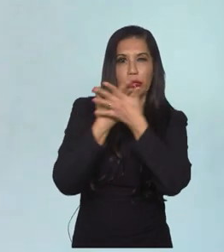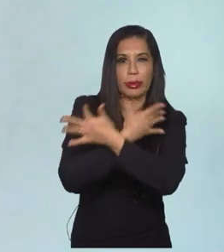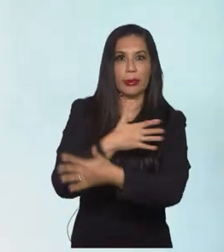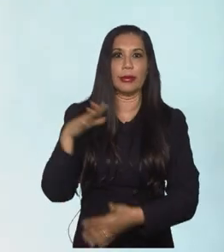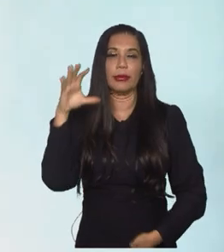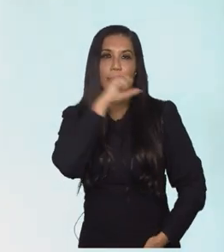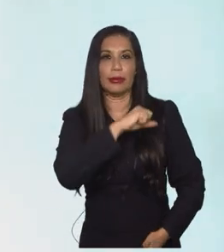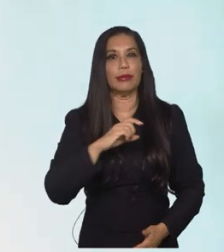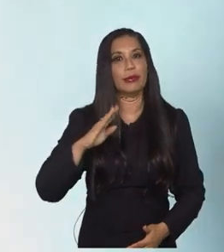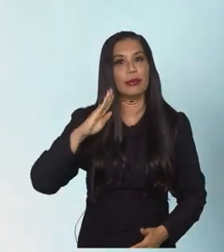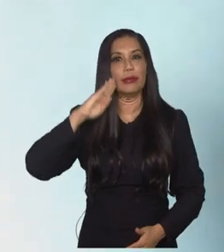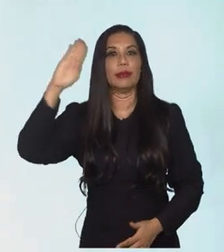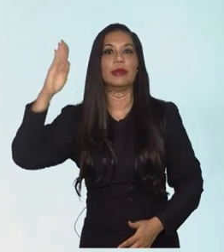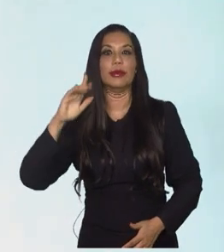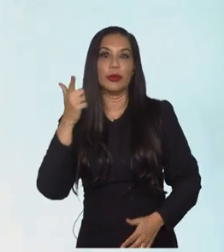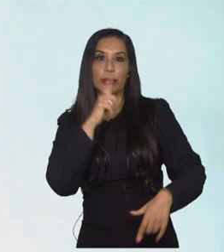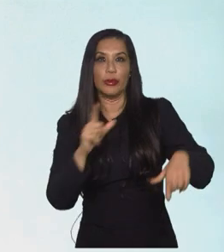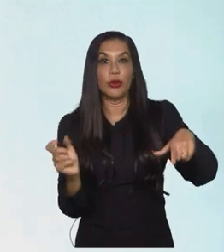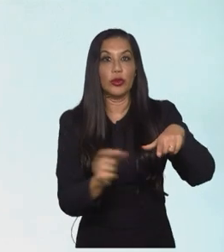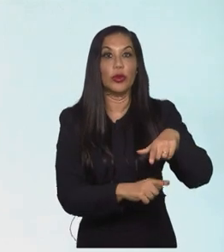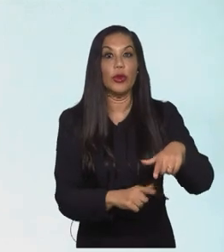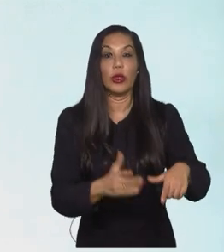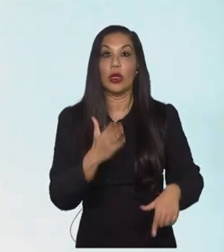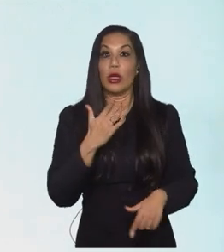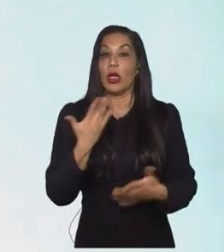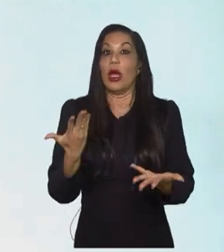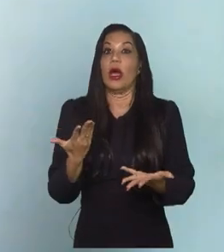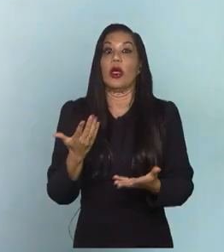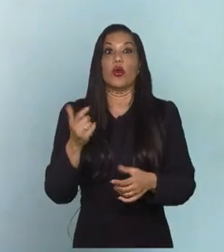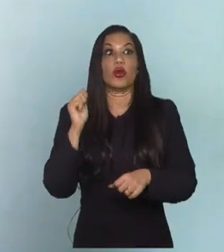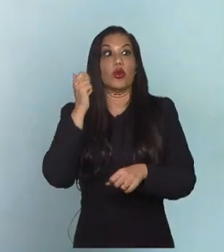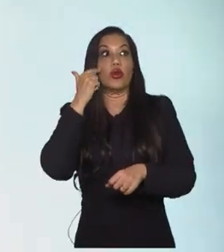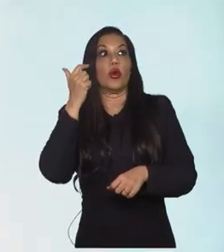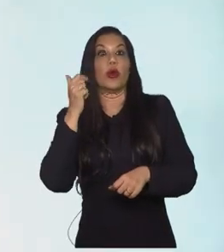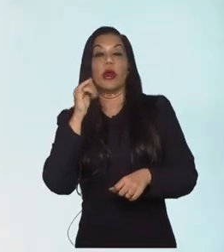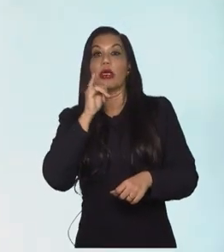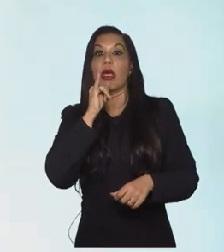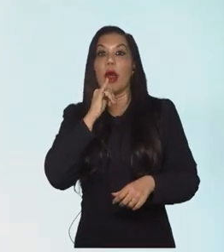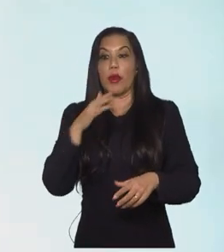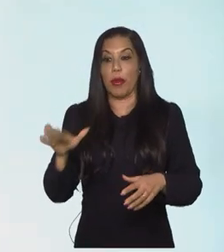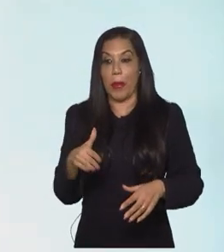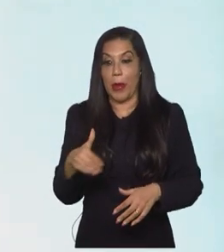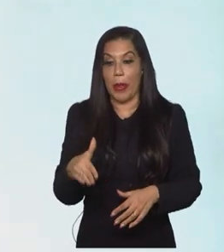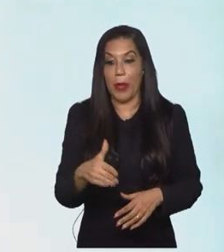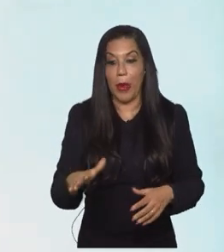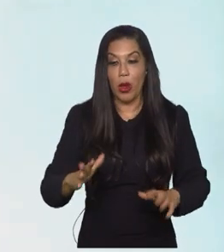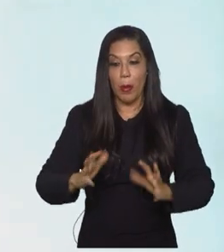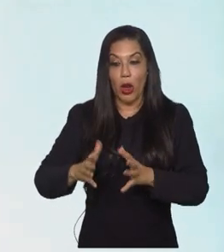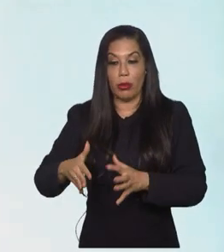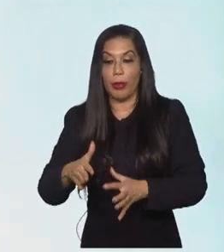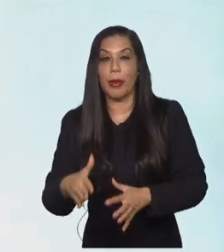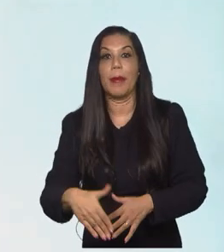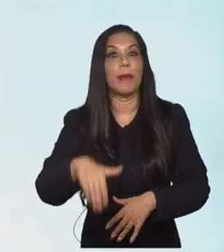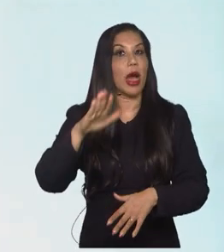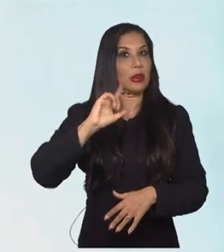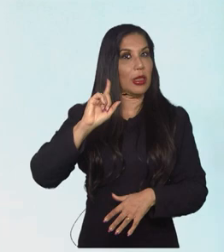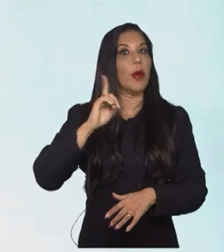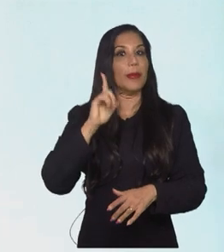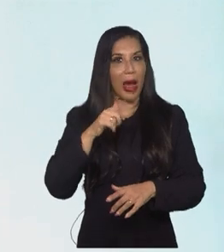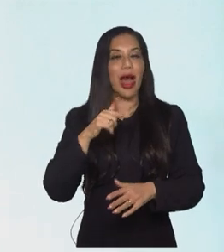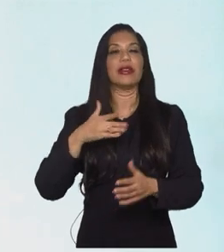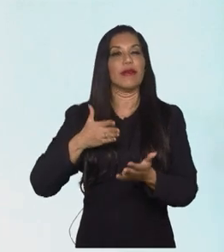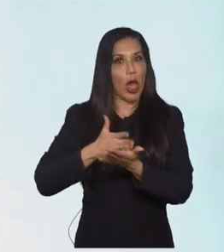buscando, principalmente, chegar ao gol, né? É uma equipe que a gente não espera que tenha tanto a bola, mas que vai, com certeza, tentar